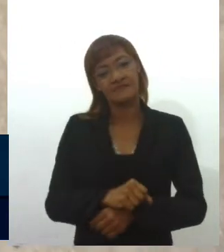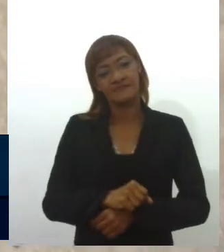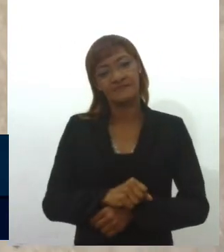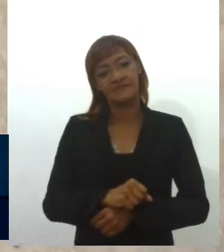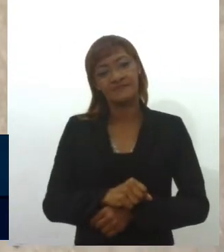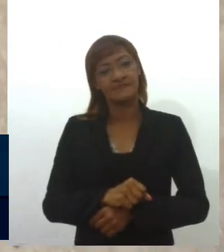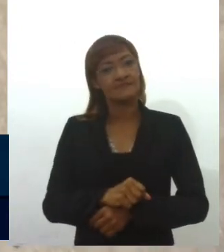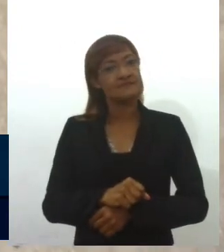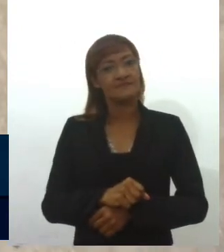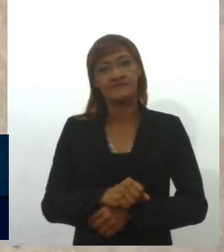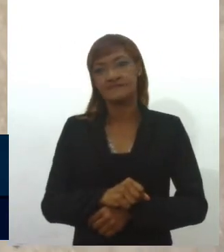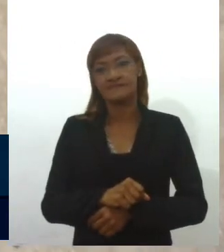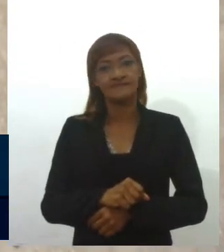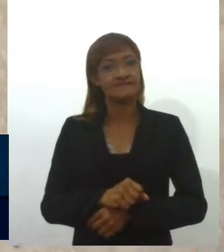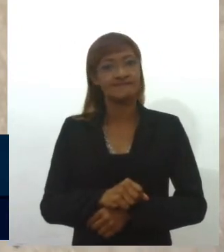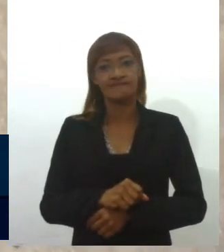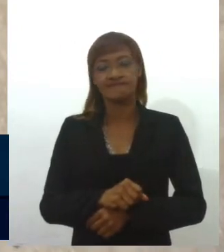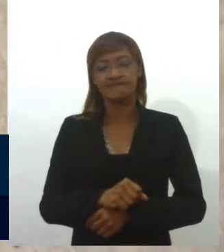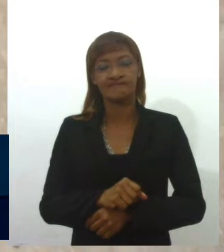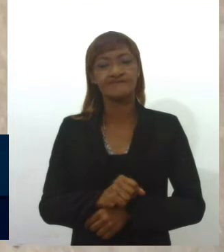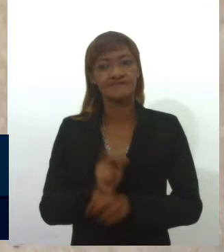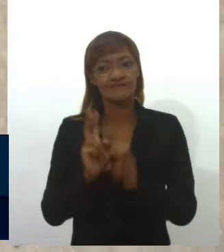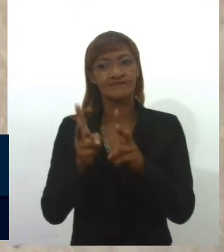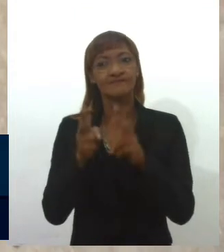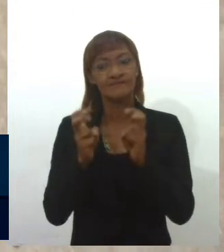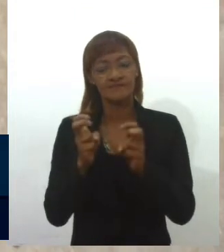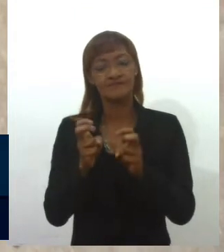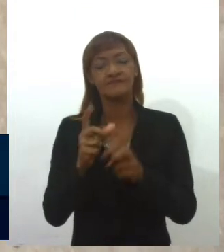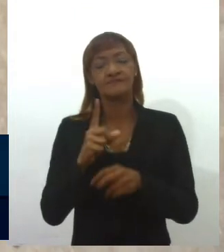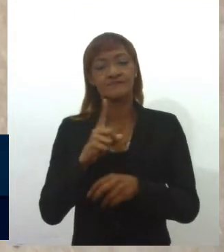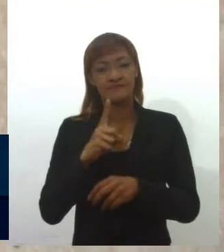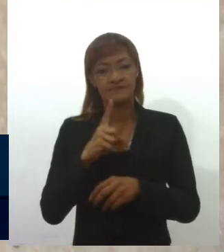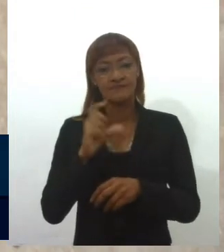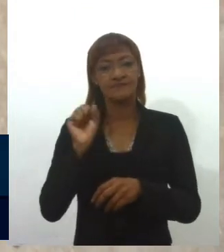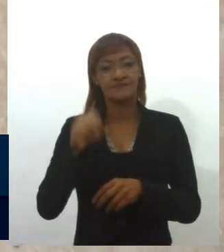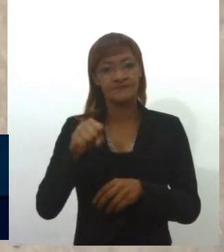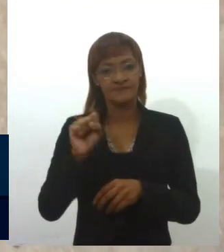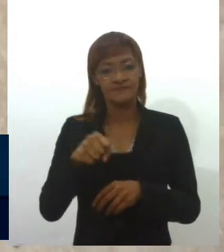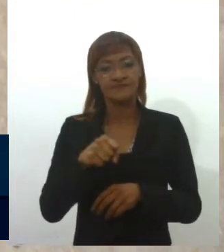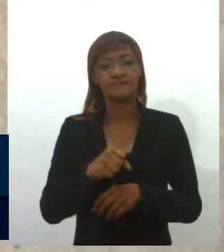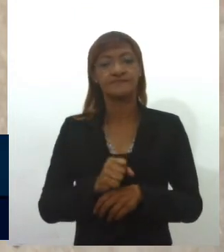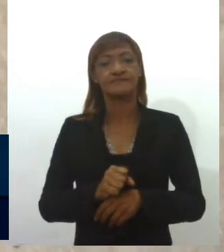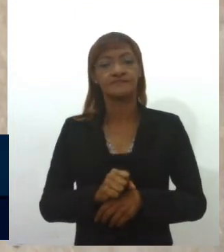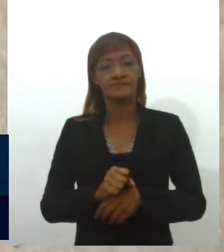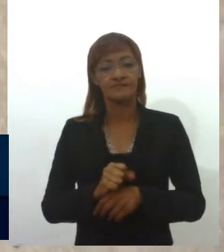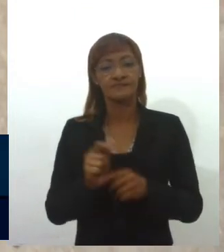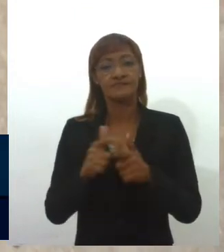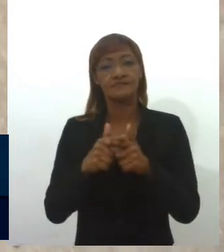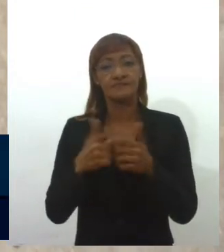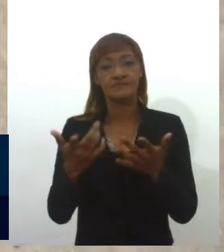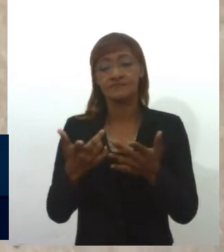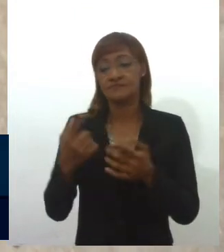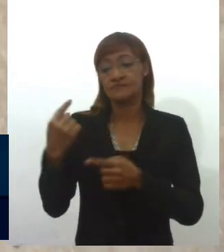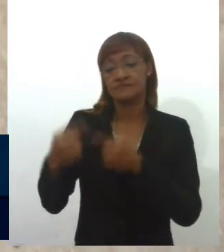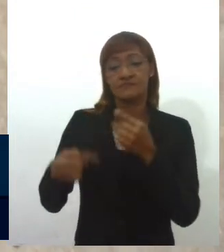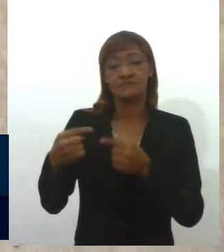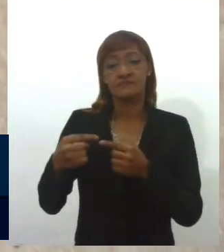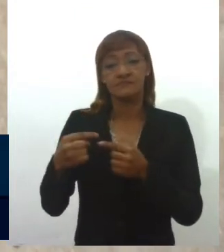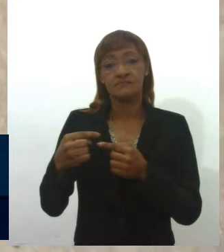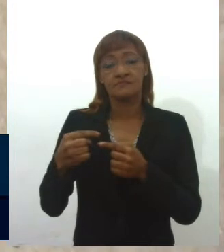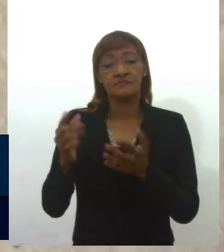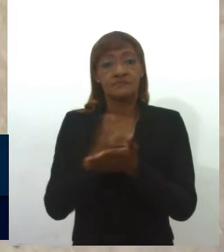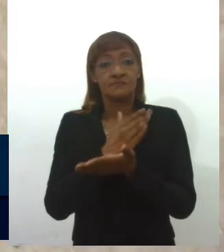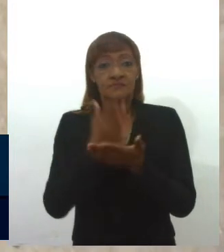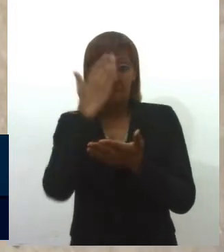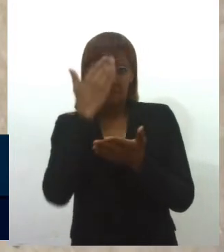não pudemos subestimar o negacionismo. Está tendo os efeitos, que é a política dos que acreditam no